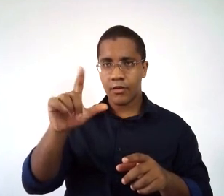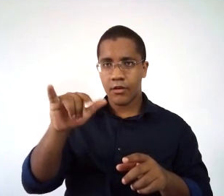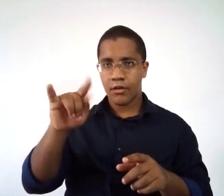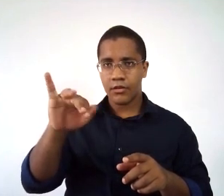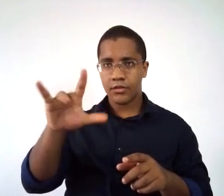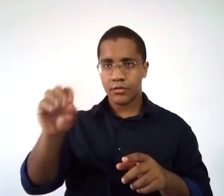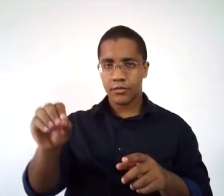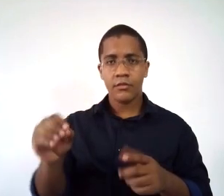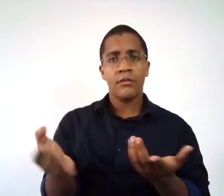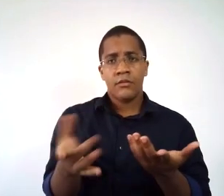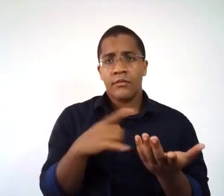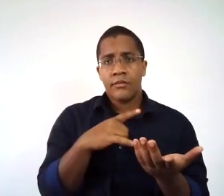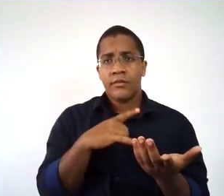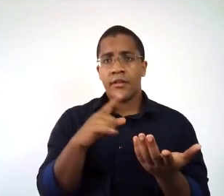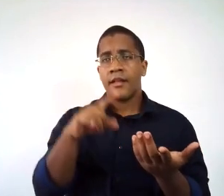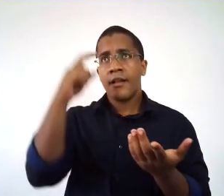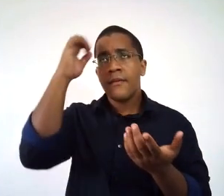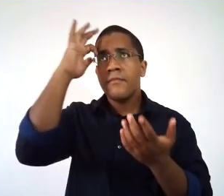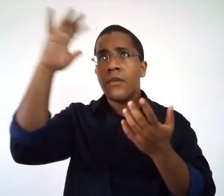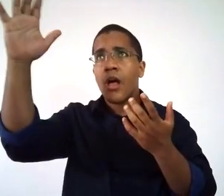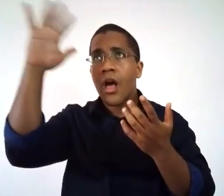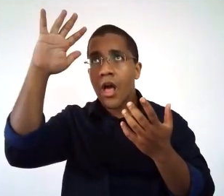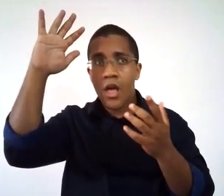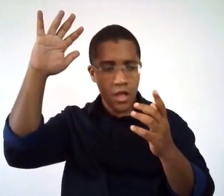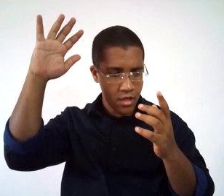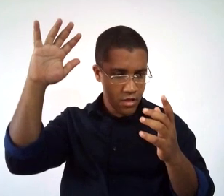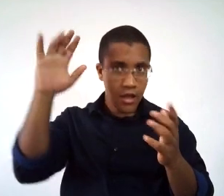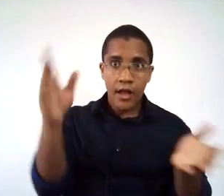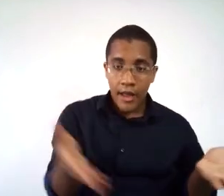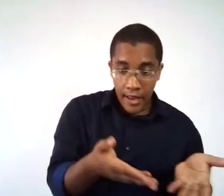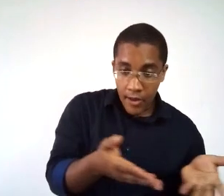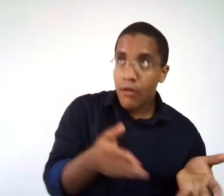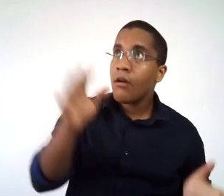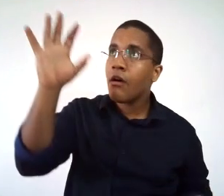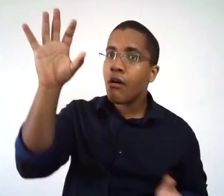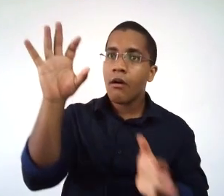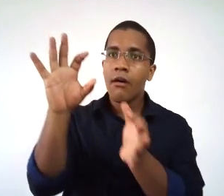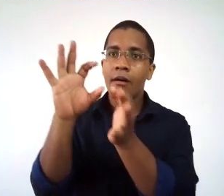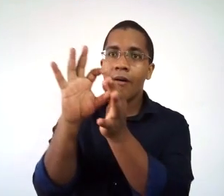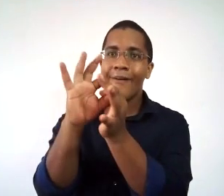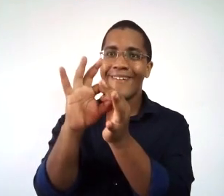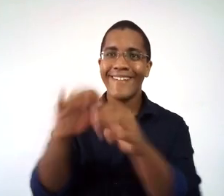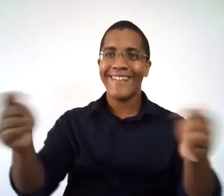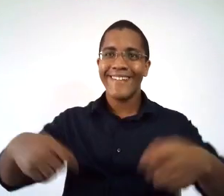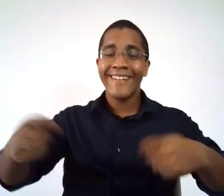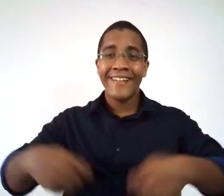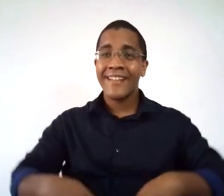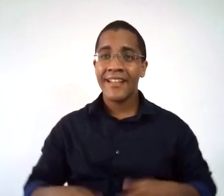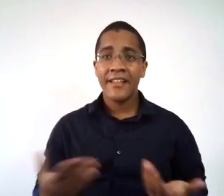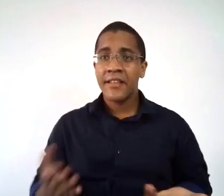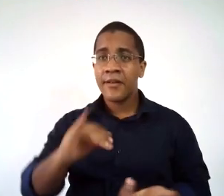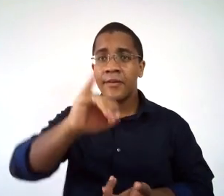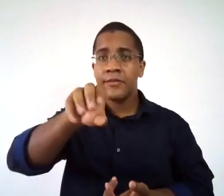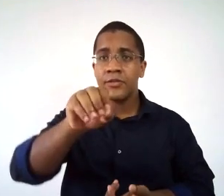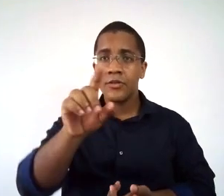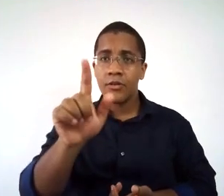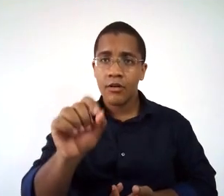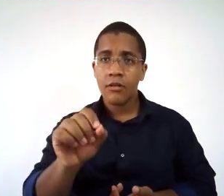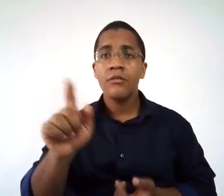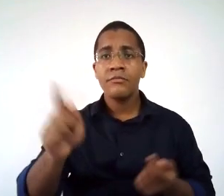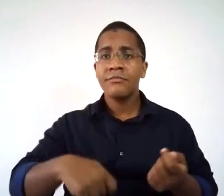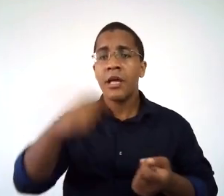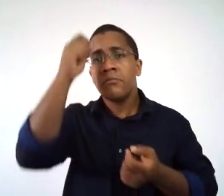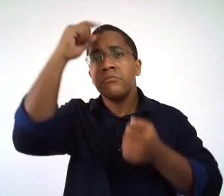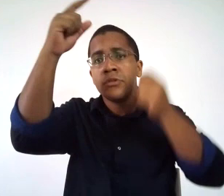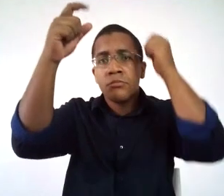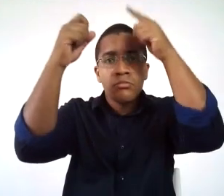modificar imaginariamente a realidade e o presente. Então, no jogo, você tem uma margem absolutamente grande